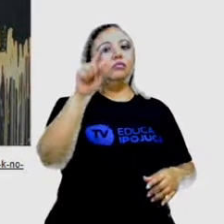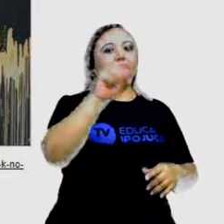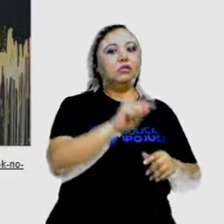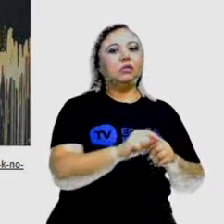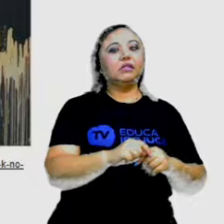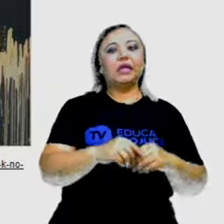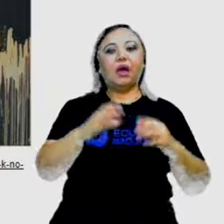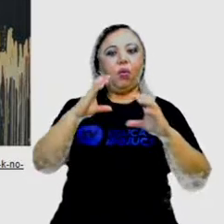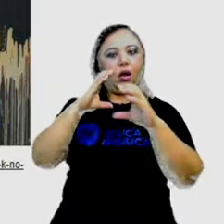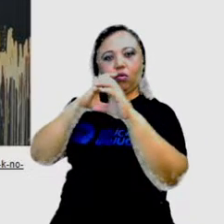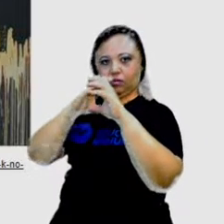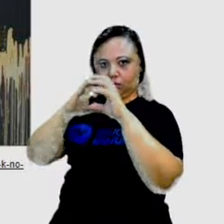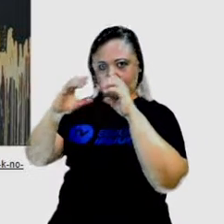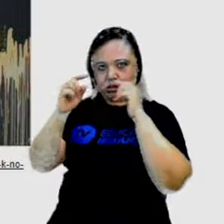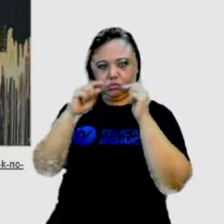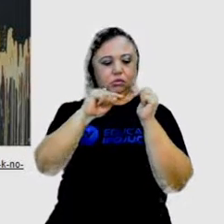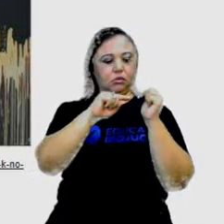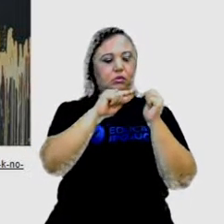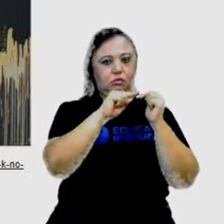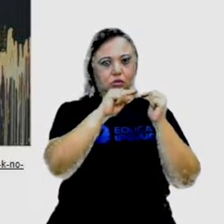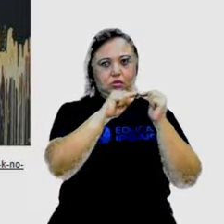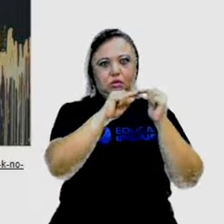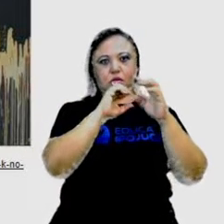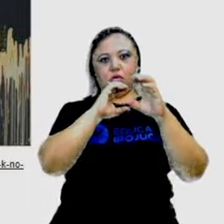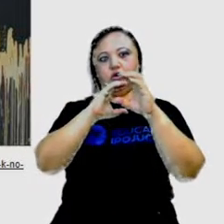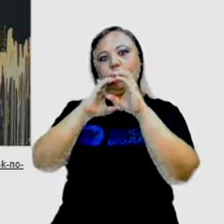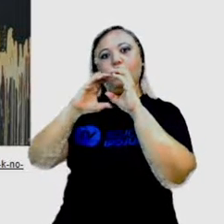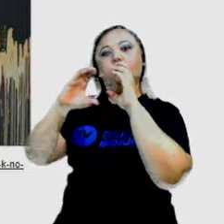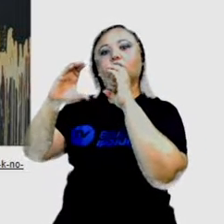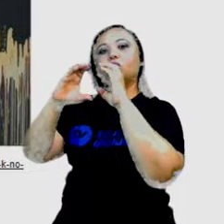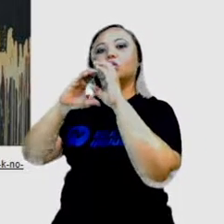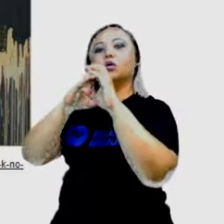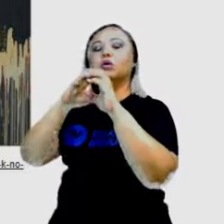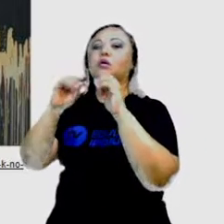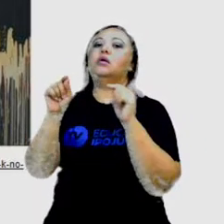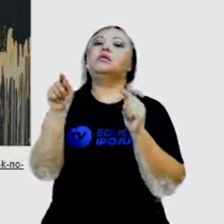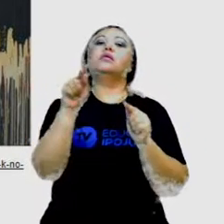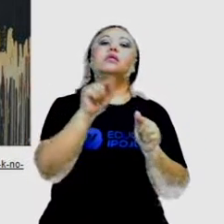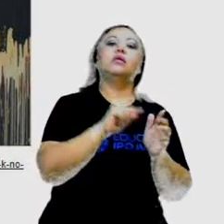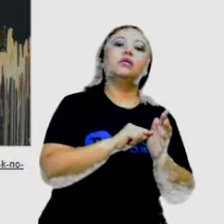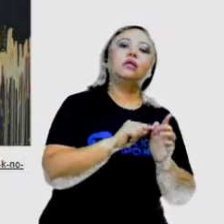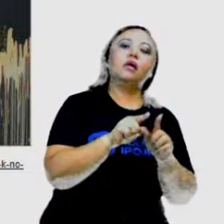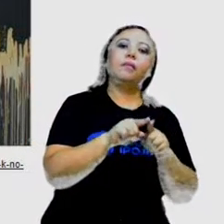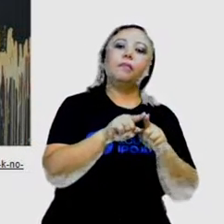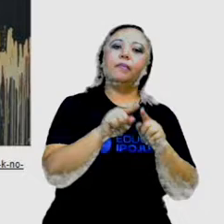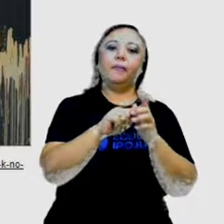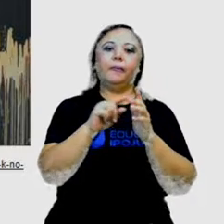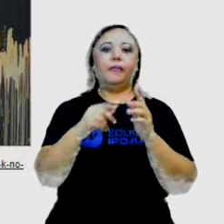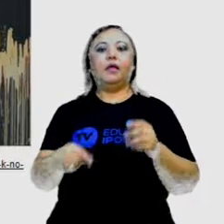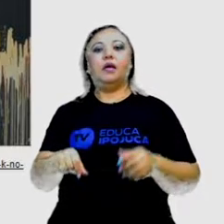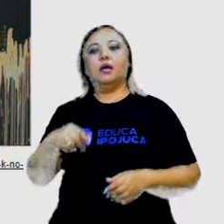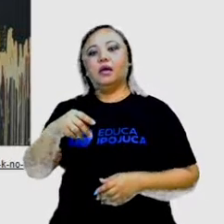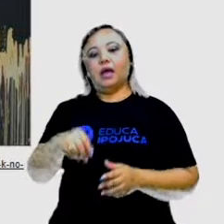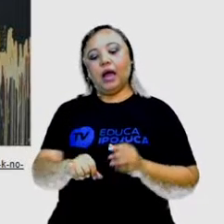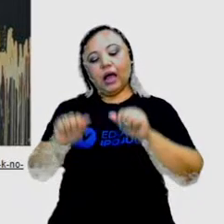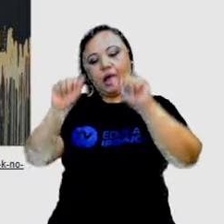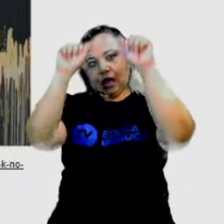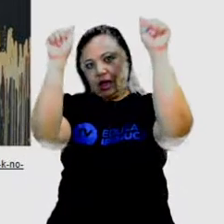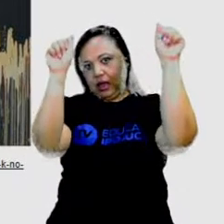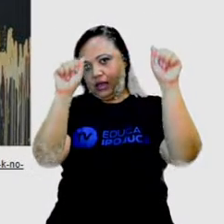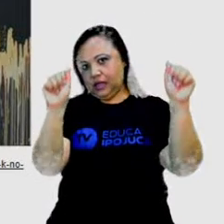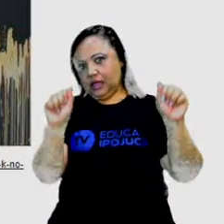comunicativo que valoriza os conceitos de criatividade da arte.